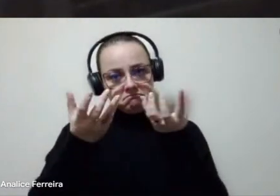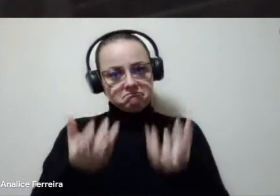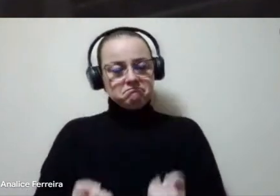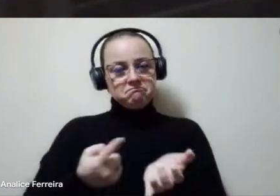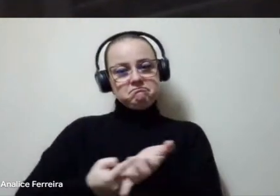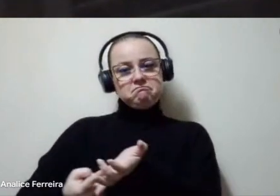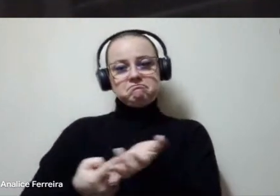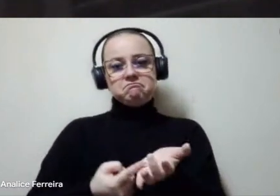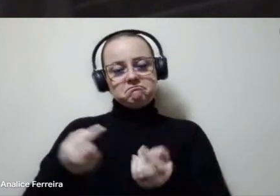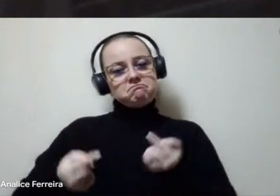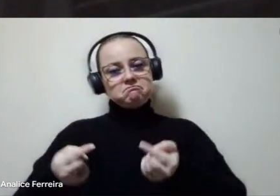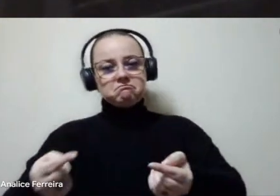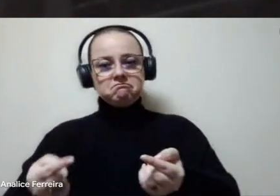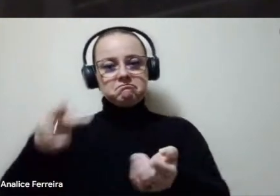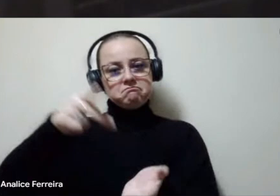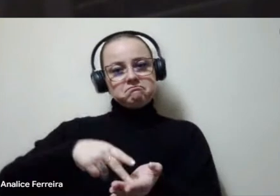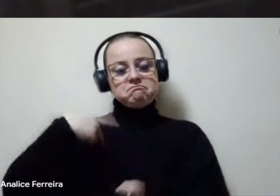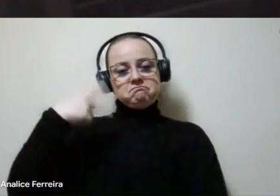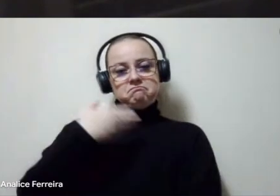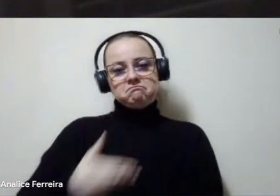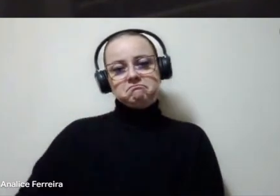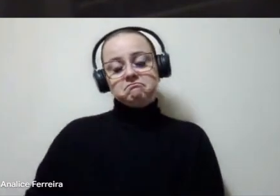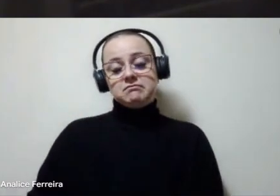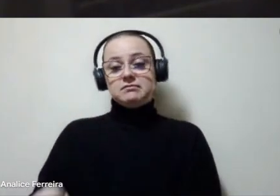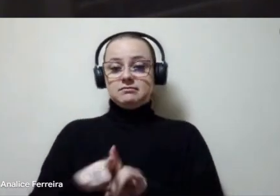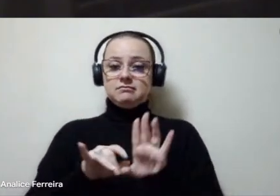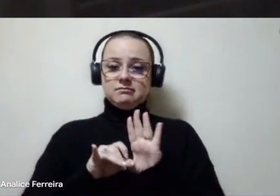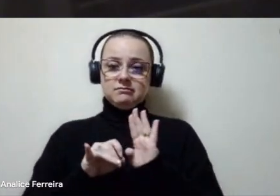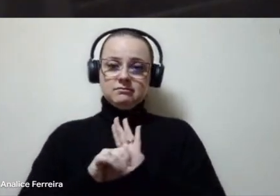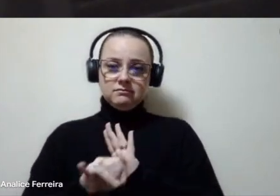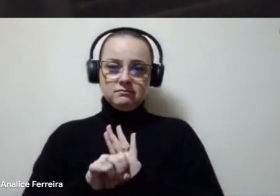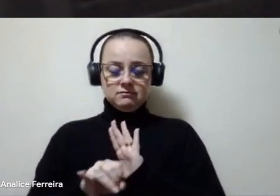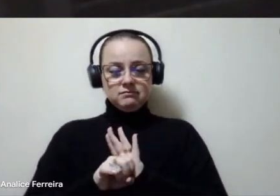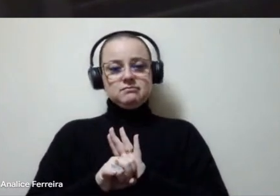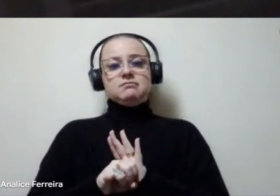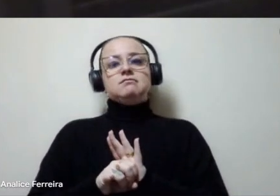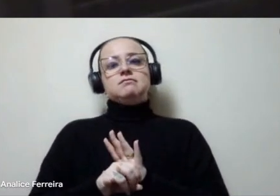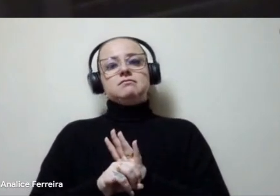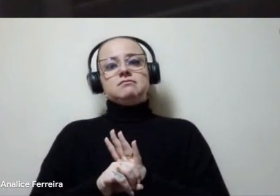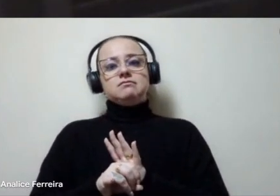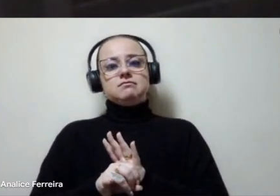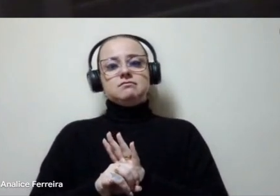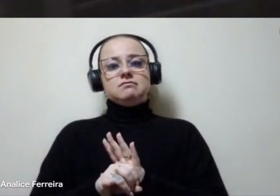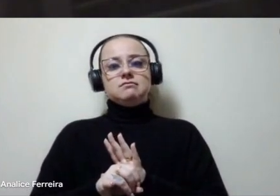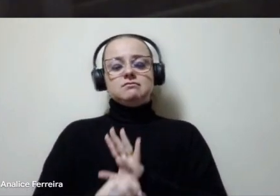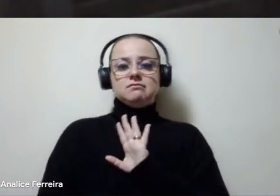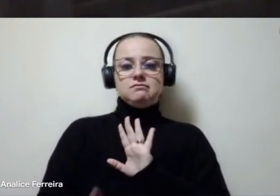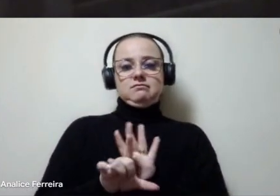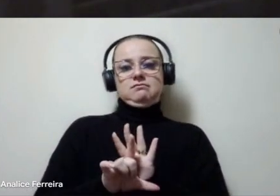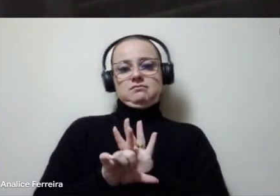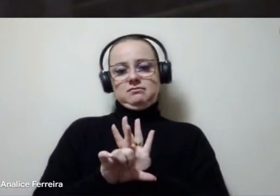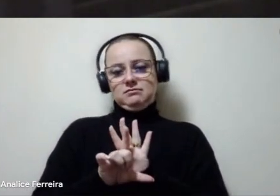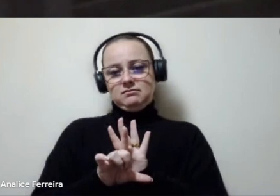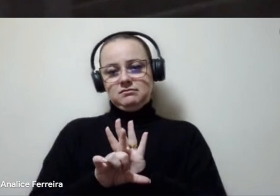discussão de uma verdadeira política pública, e os editais e os editais, as leis as leis